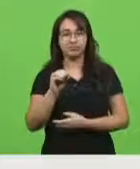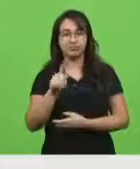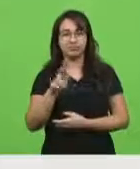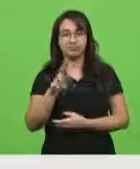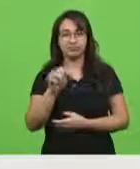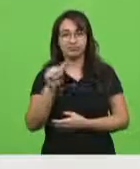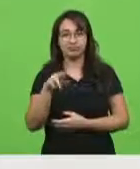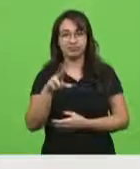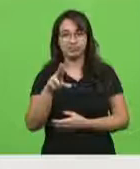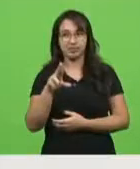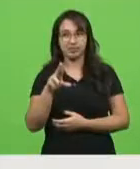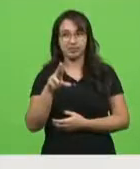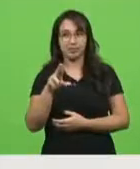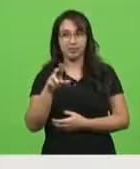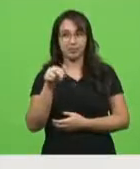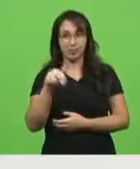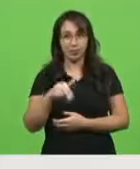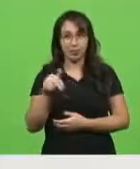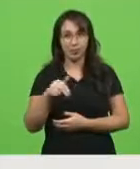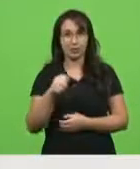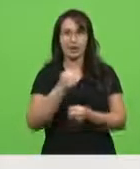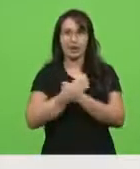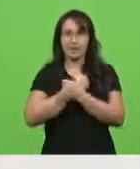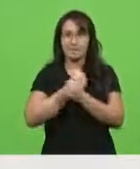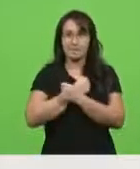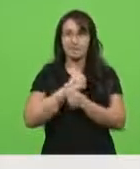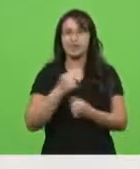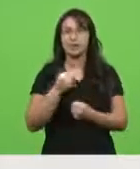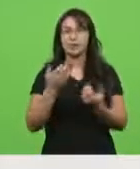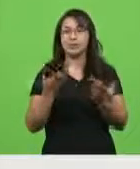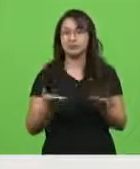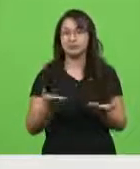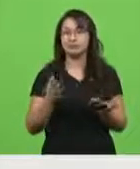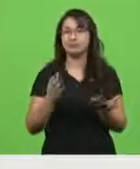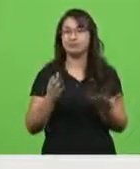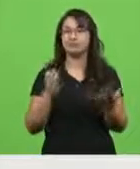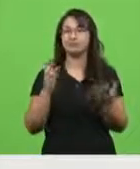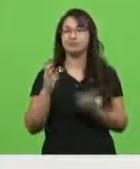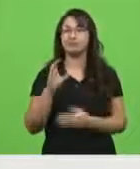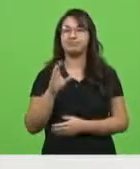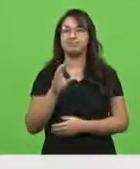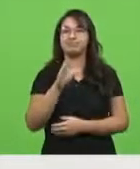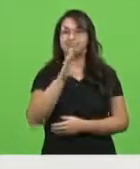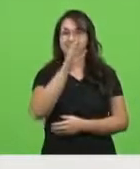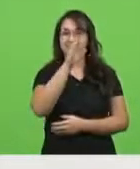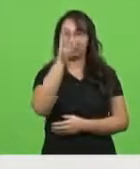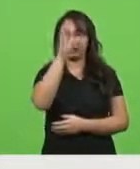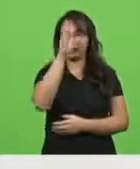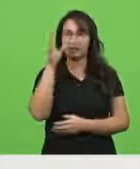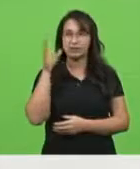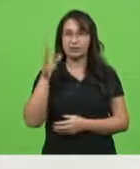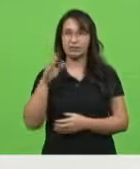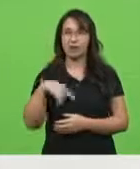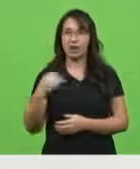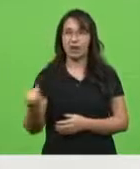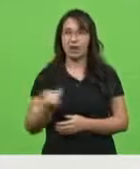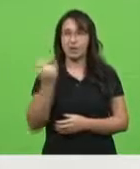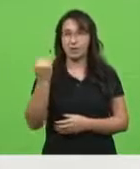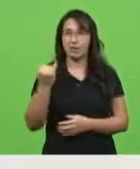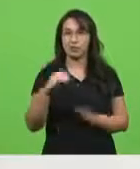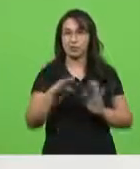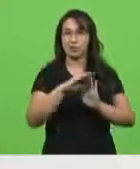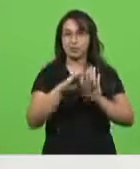Vai o meu abraço para a cidade de Criciúma, aqui em Santa Catarina, deputado Daniel Freitas, que foi o relator dessa importante matéria. Matéria essa